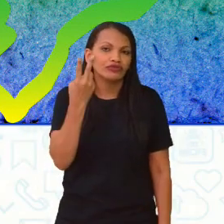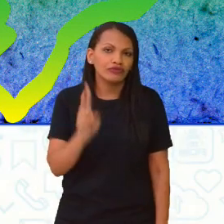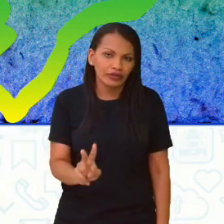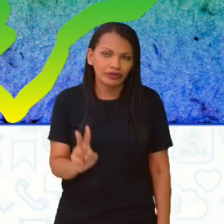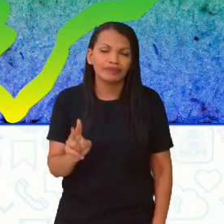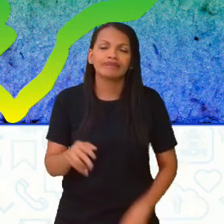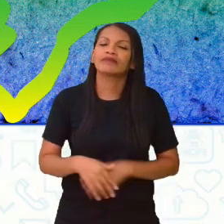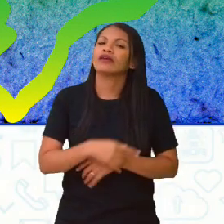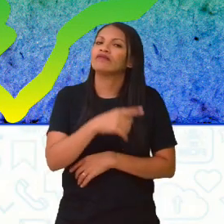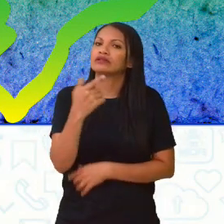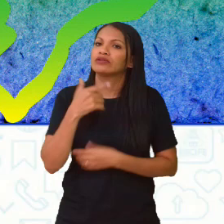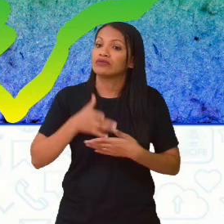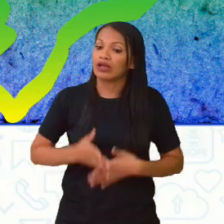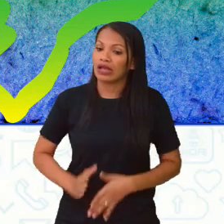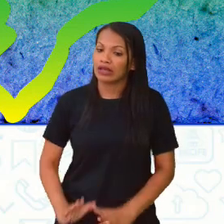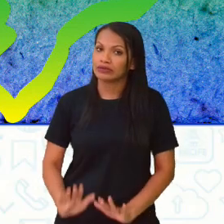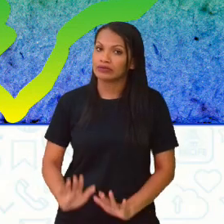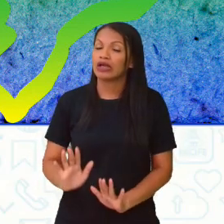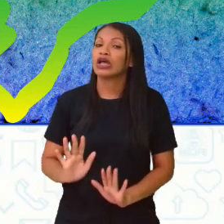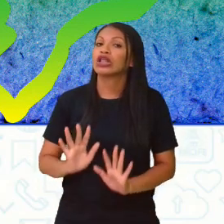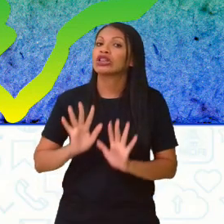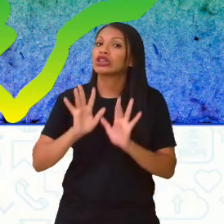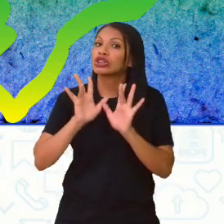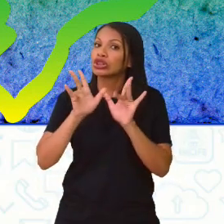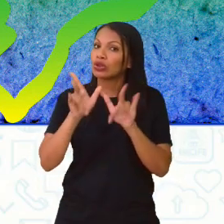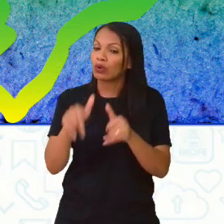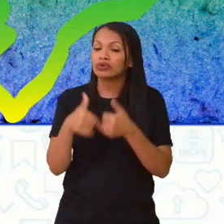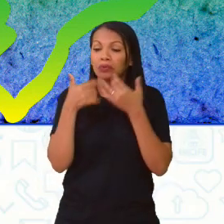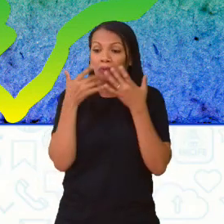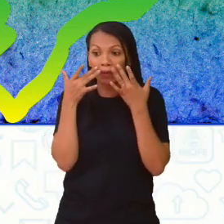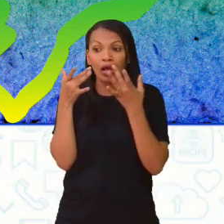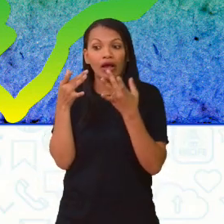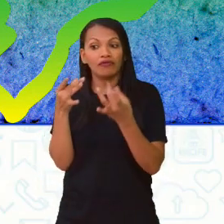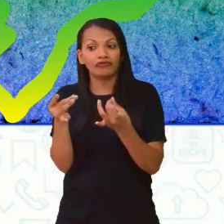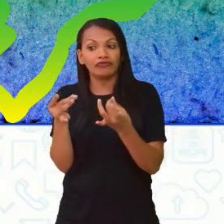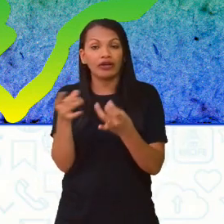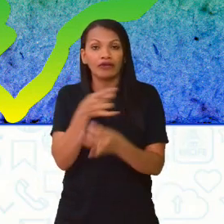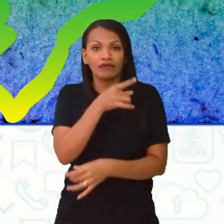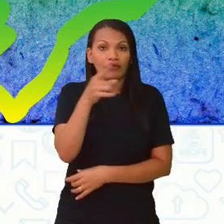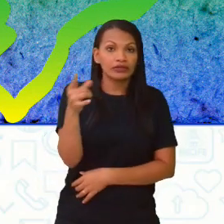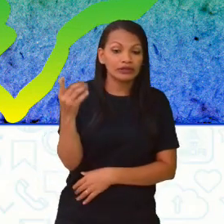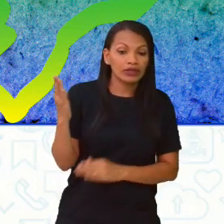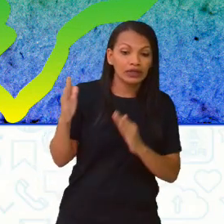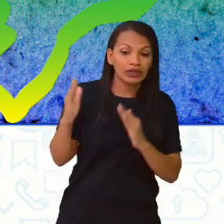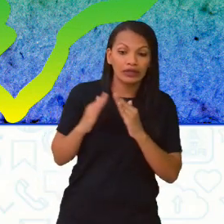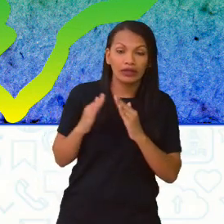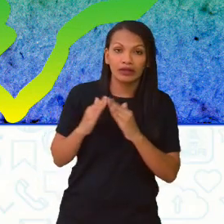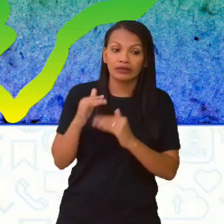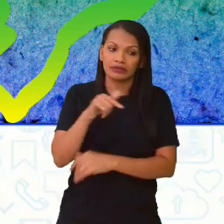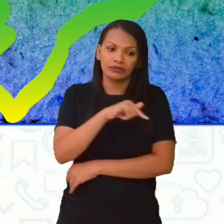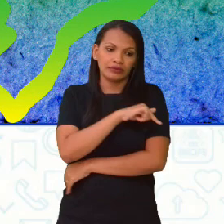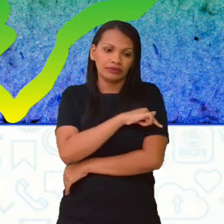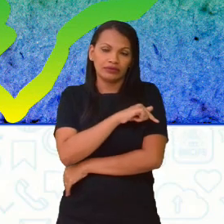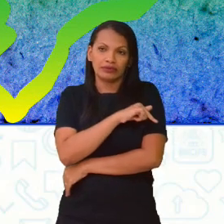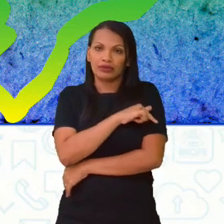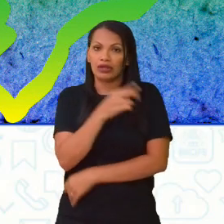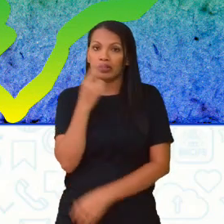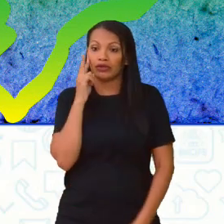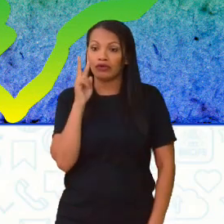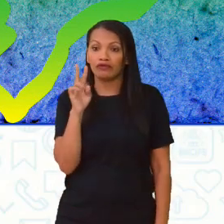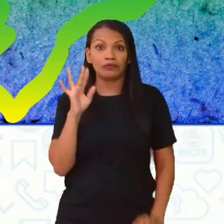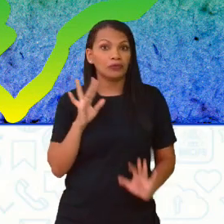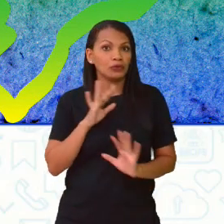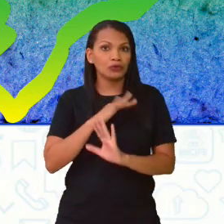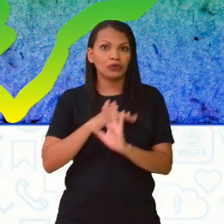ter nascido antes de todos esses títulos para presenciá-los, né? Pode ser que você que está aí em casa no sétimo ano, não viu